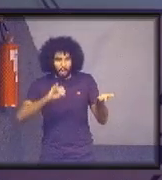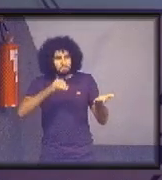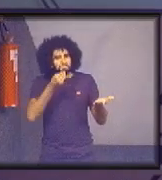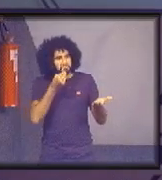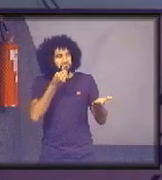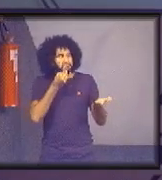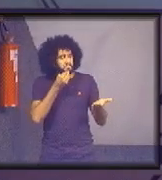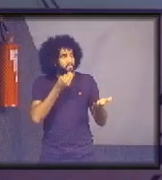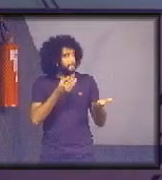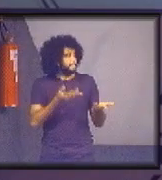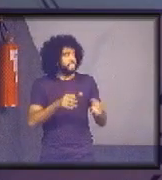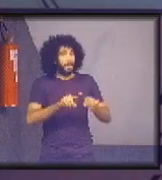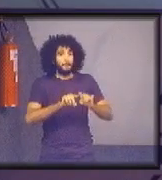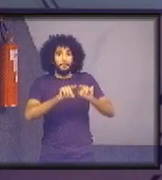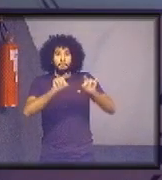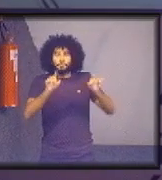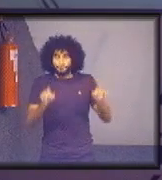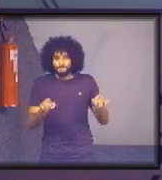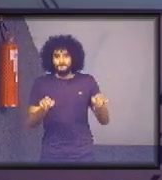Porém,